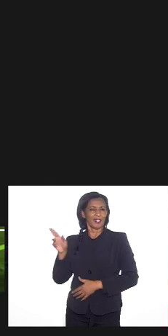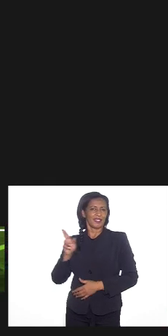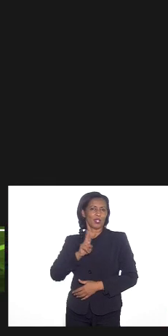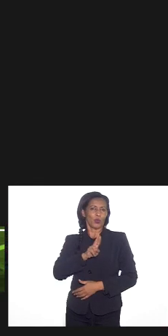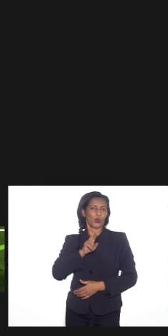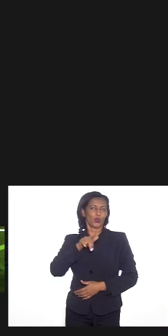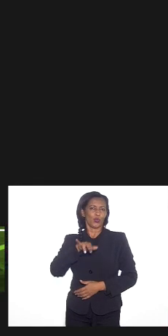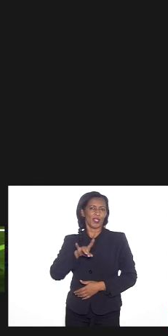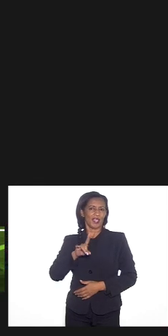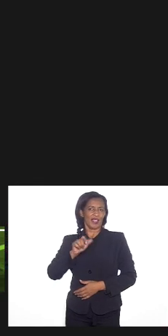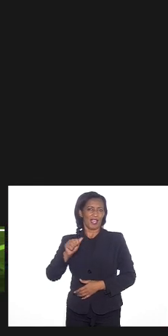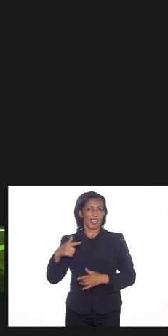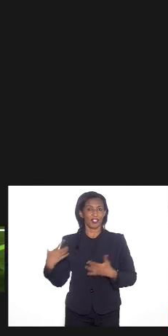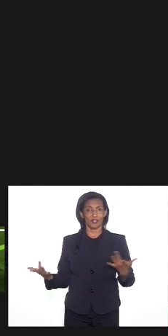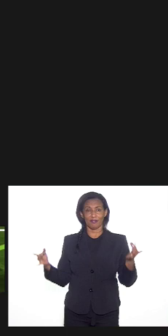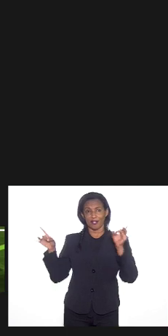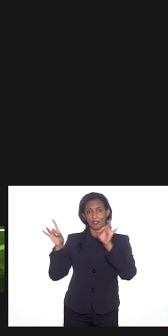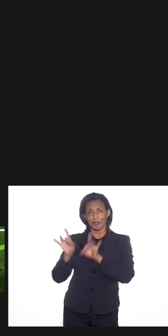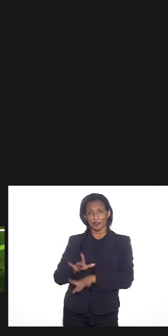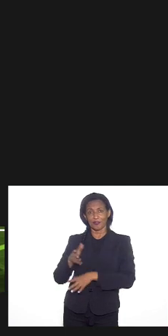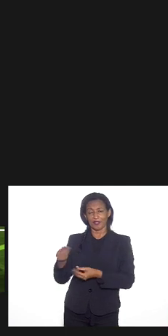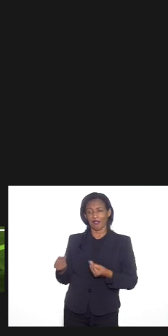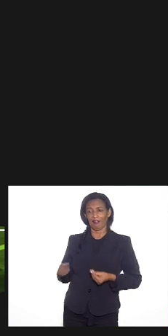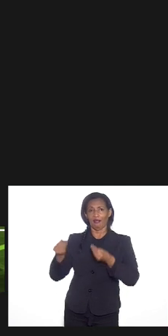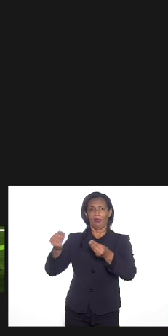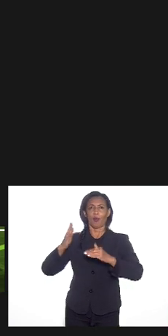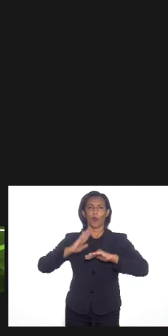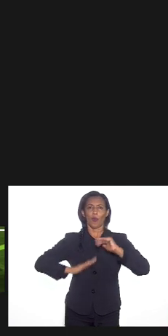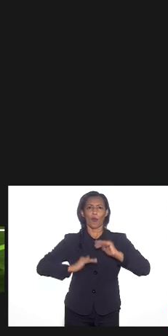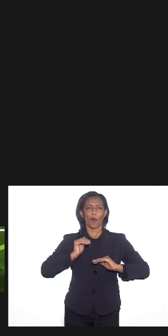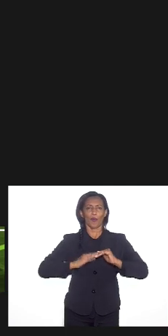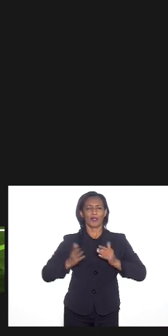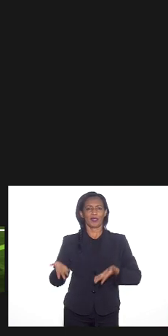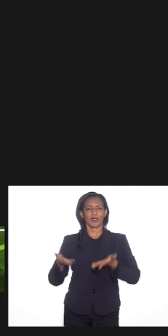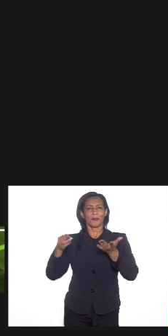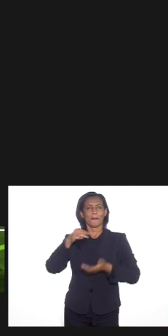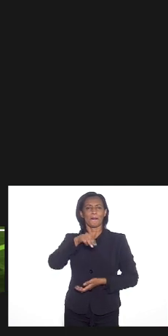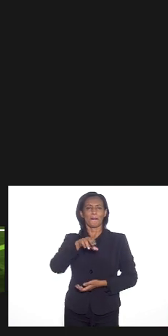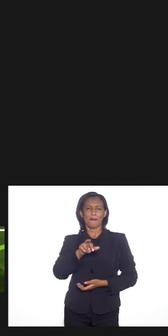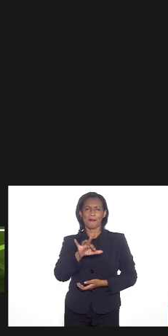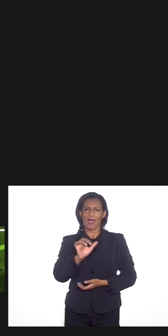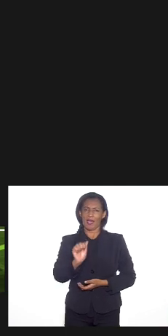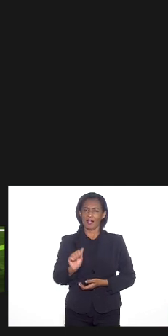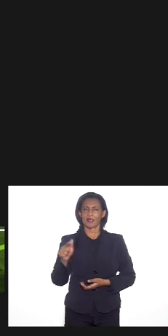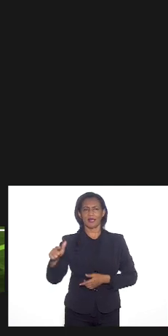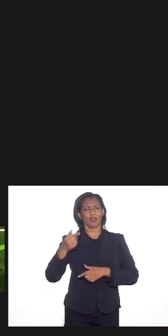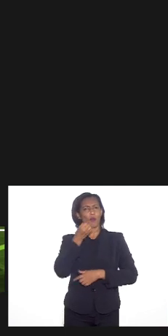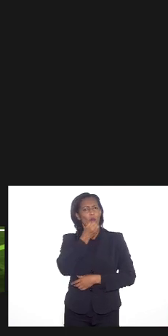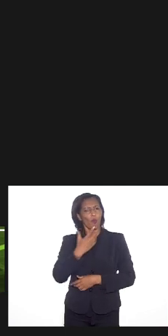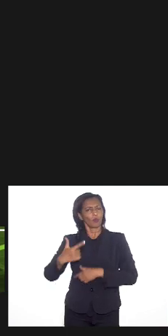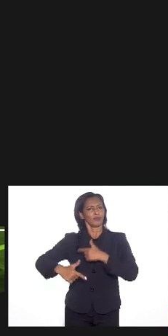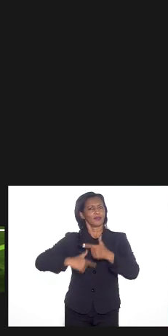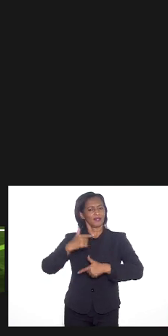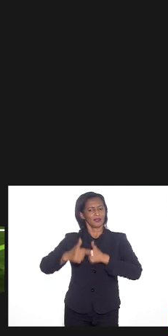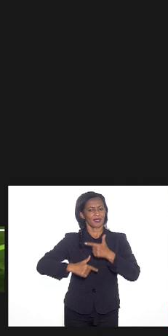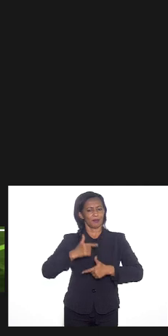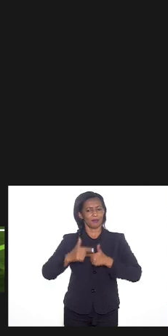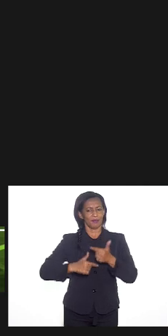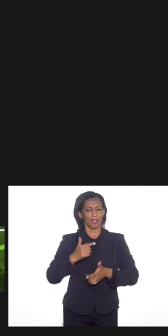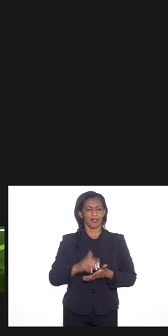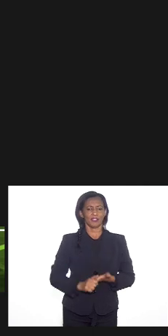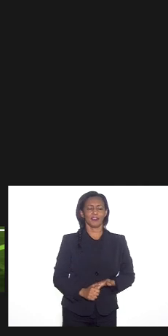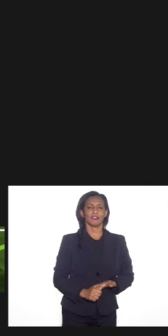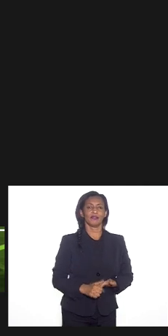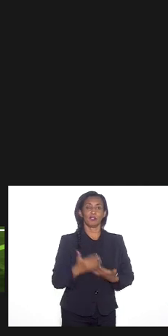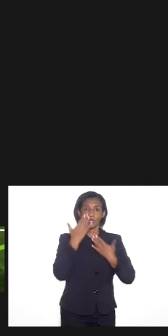e ver ao fim essa unidade entregue as competentes mãos da doutora Márcia Noeli que eu sei que está fazendo um bom trabalho também nós